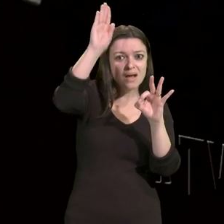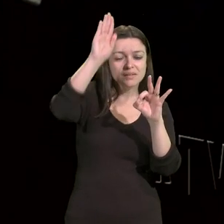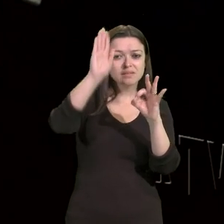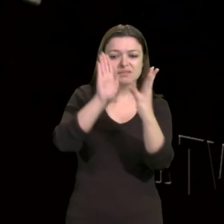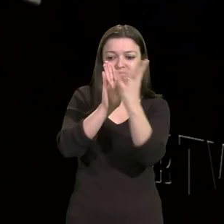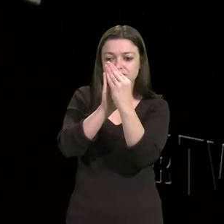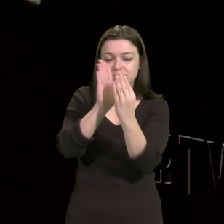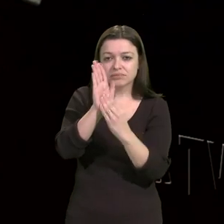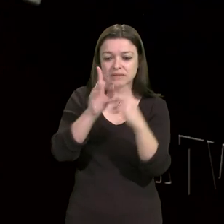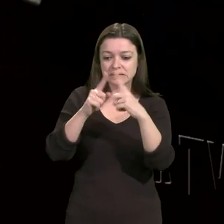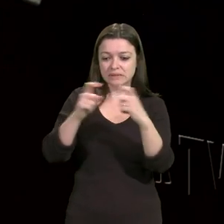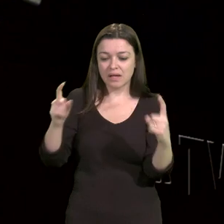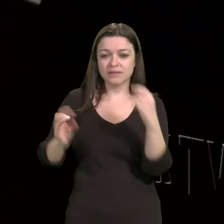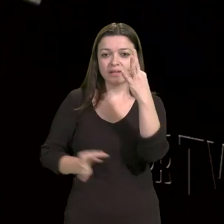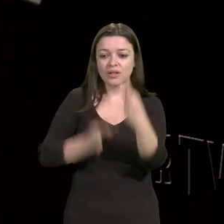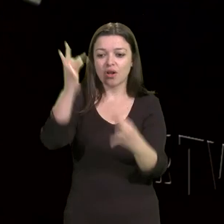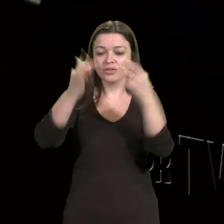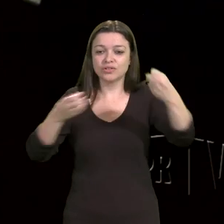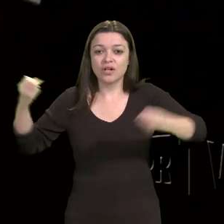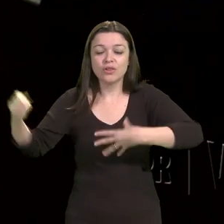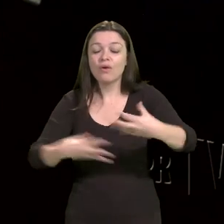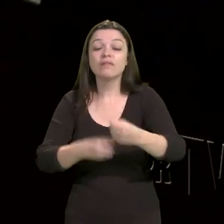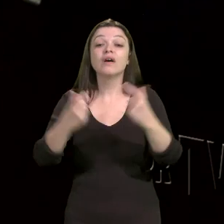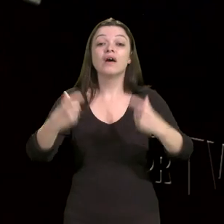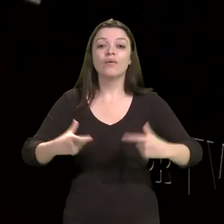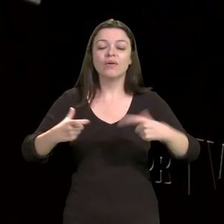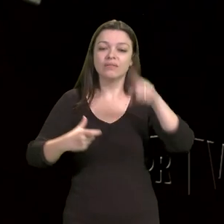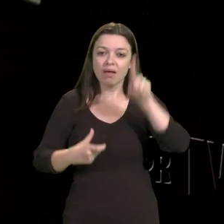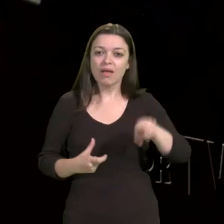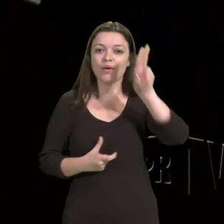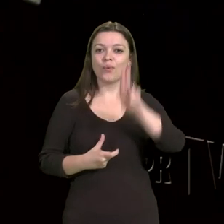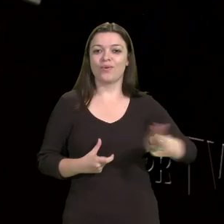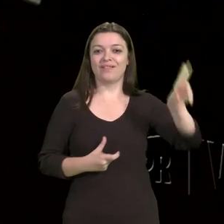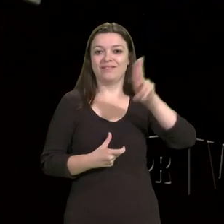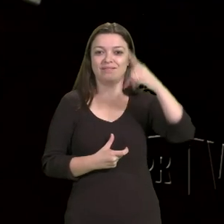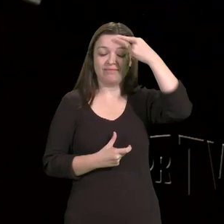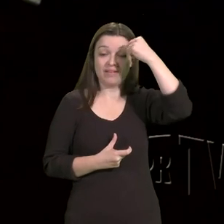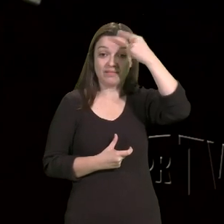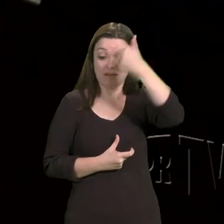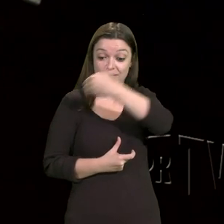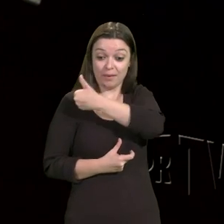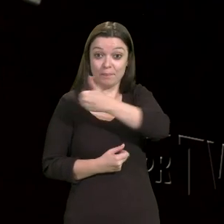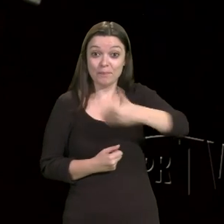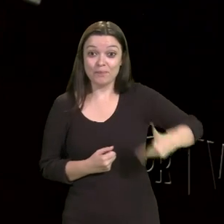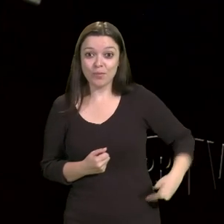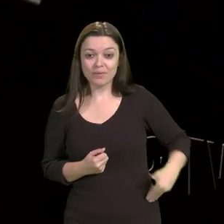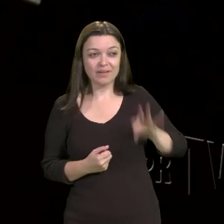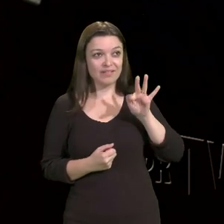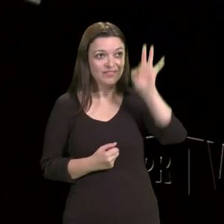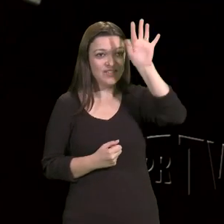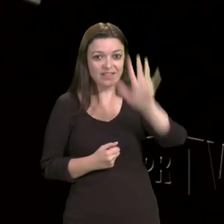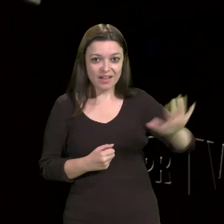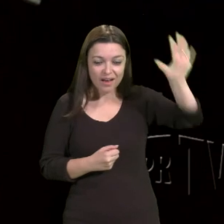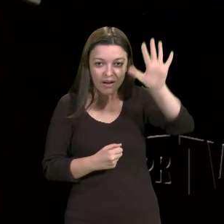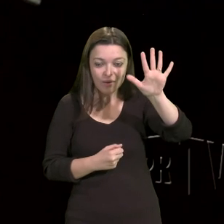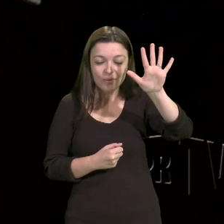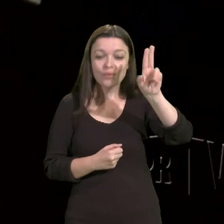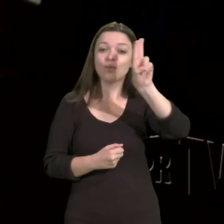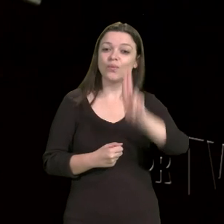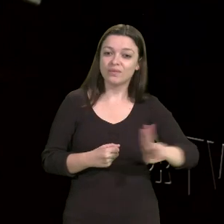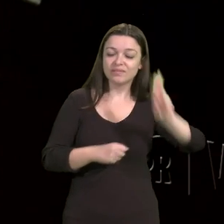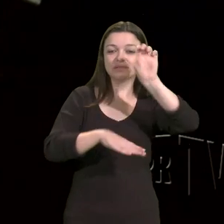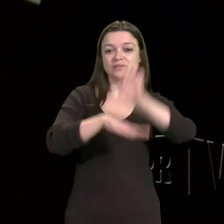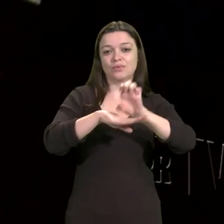ciência, tecnologia e inovação estão nas mãos das universidades públicas, as universidades federais e as universidades